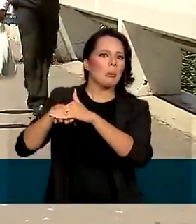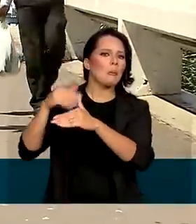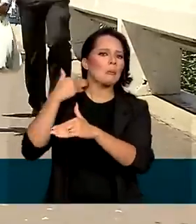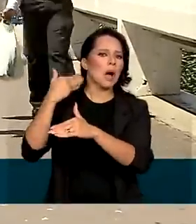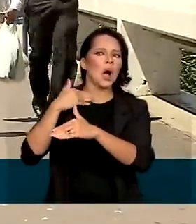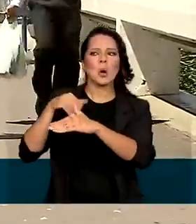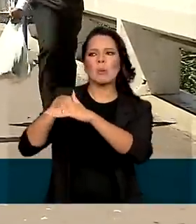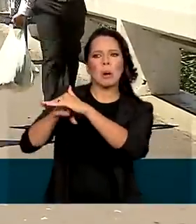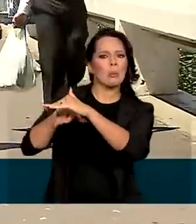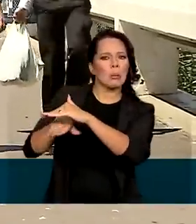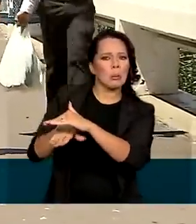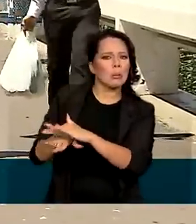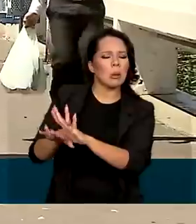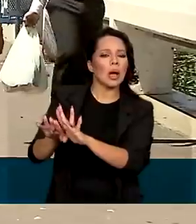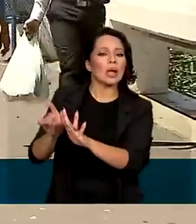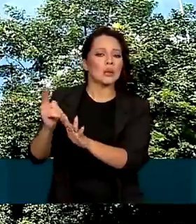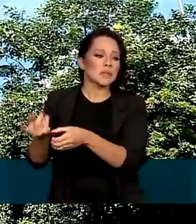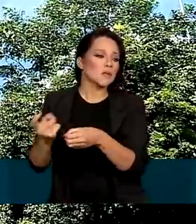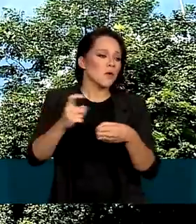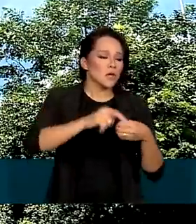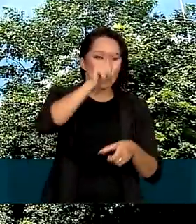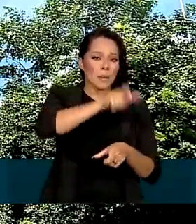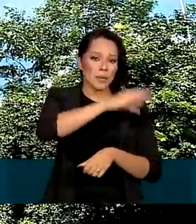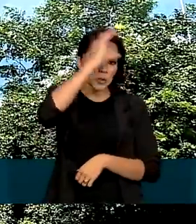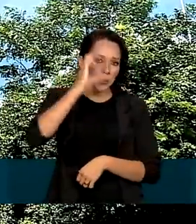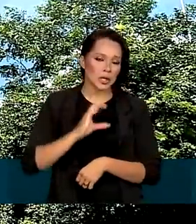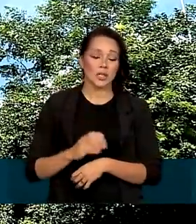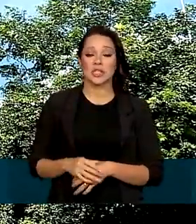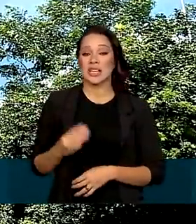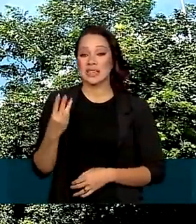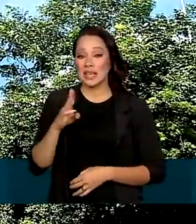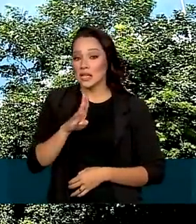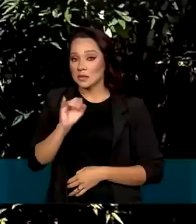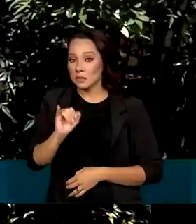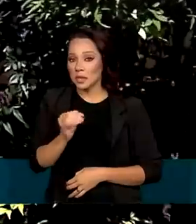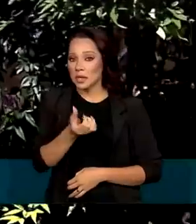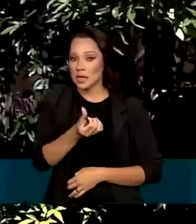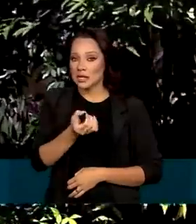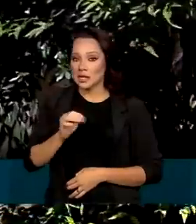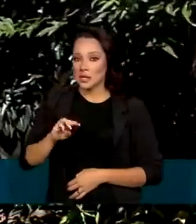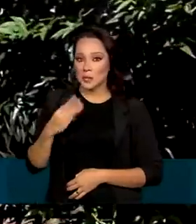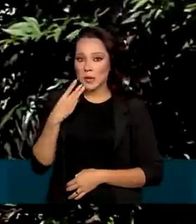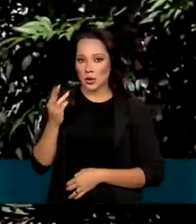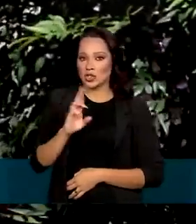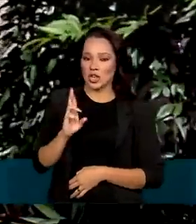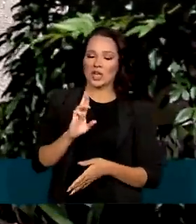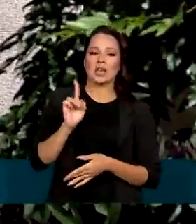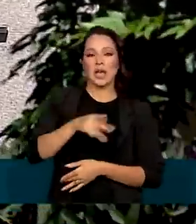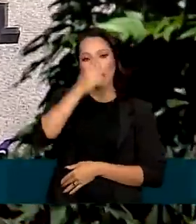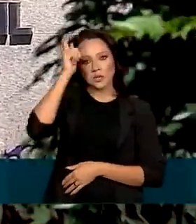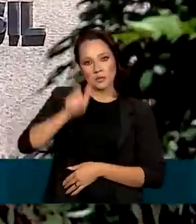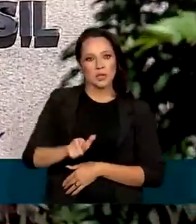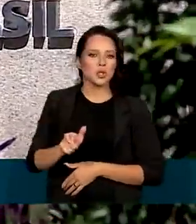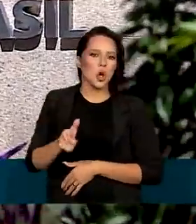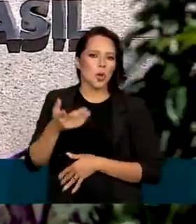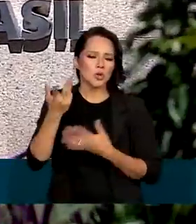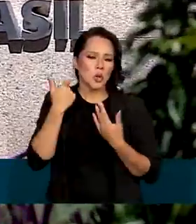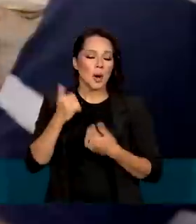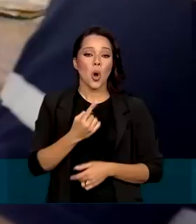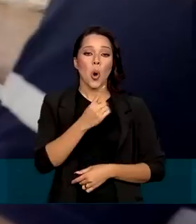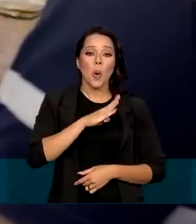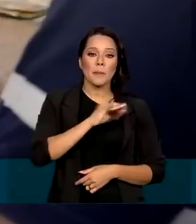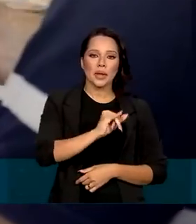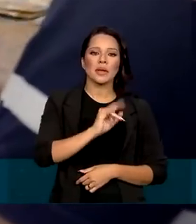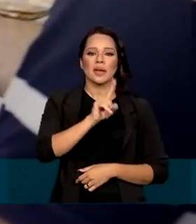instituições financeiras para serem devolvidos. Deste total, 3 bilhões e 600 milhões de reais são de pessoas físicas e 1